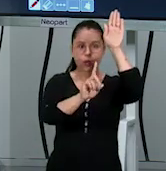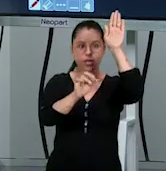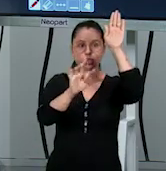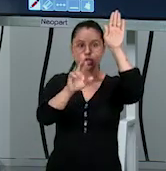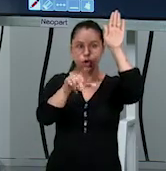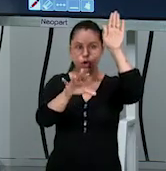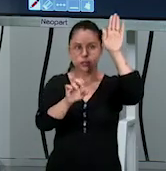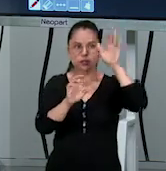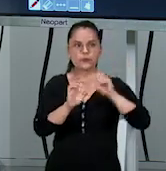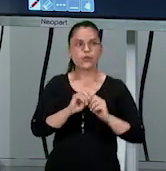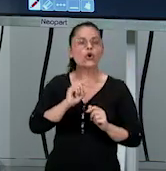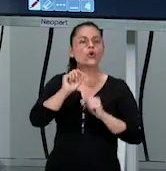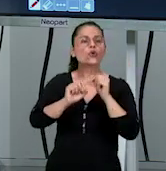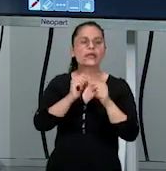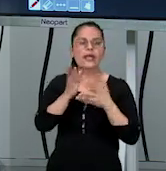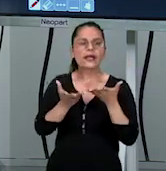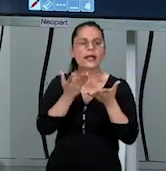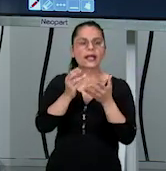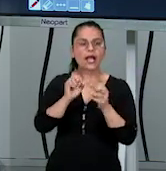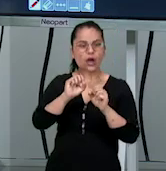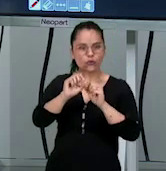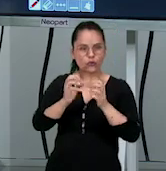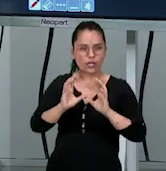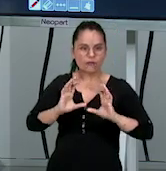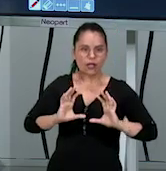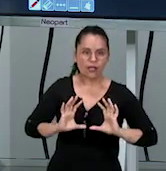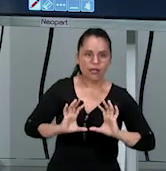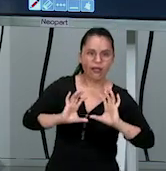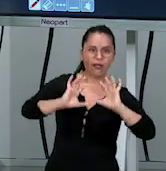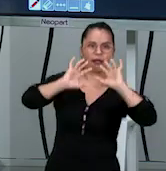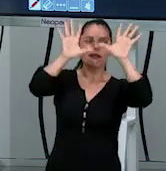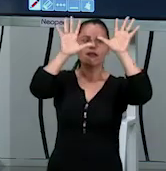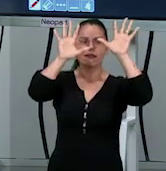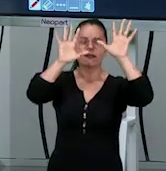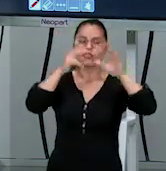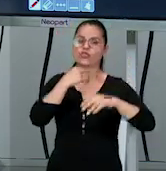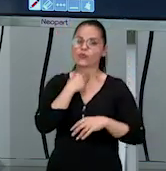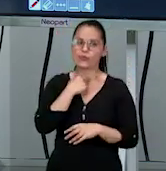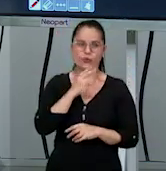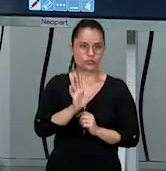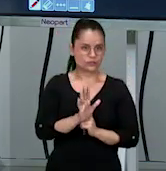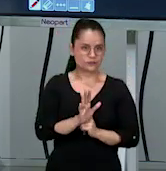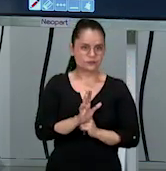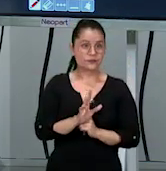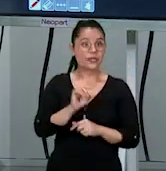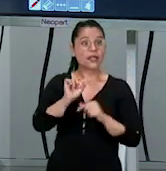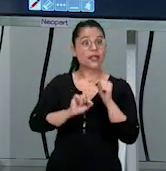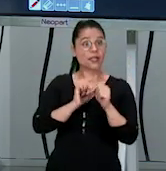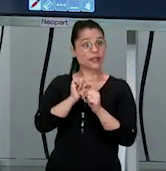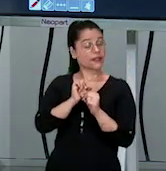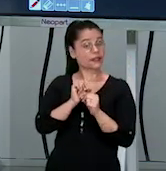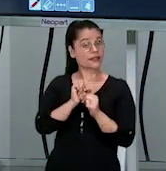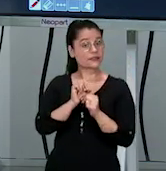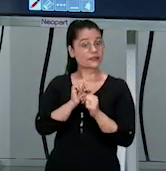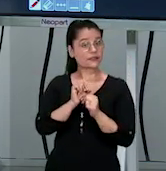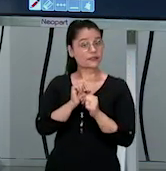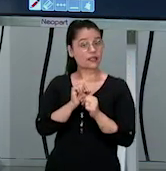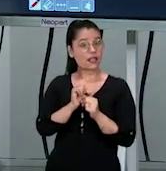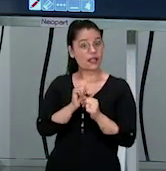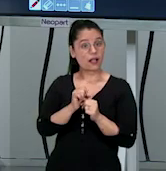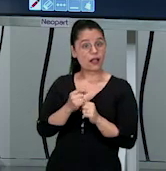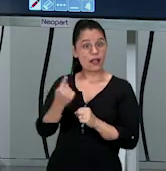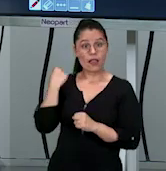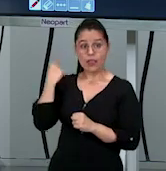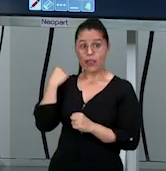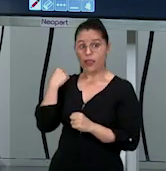a bola. O que é carregar a bola? Dar aquele contato longo, né? Empurrar. Um jogador lá da zona de ataque